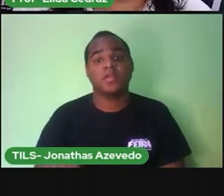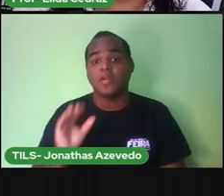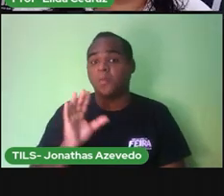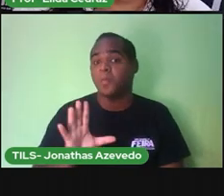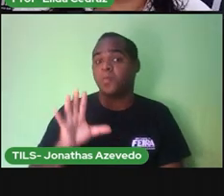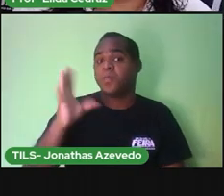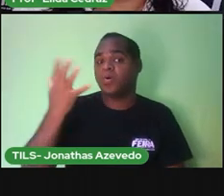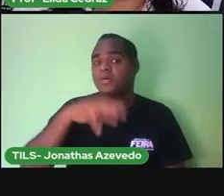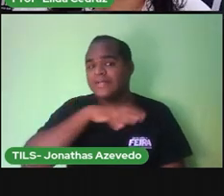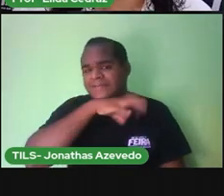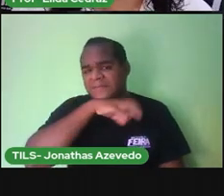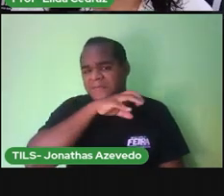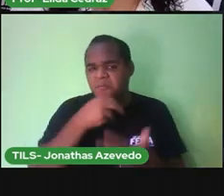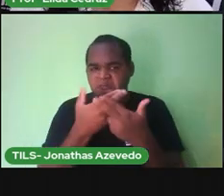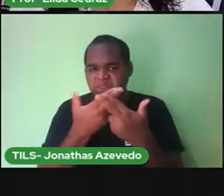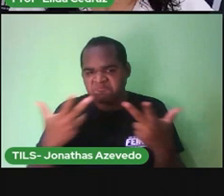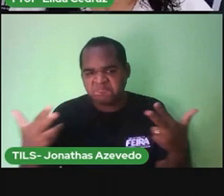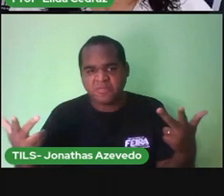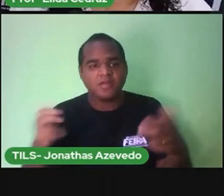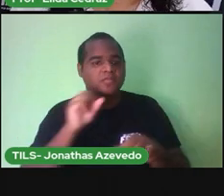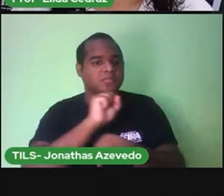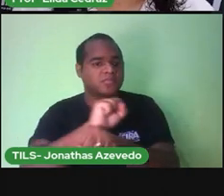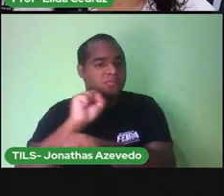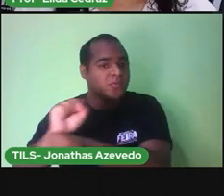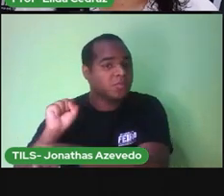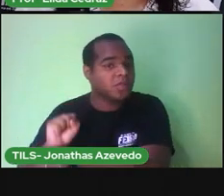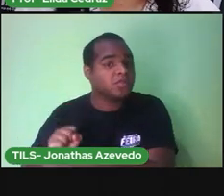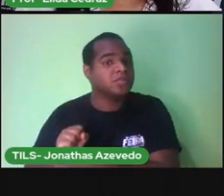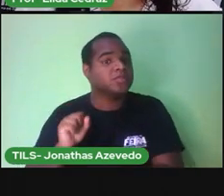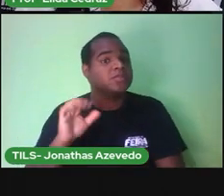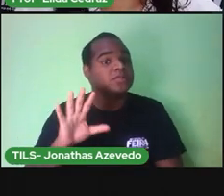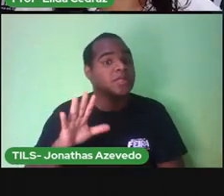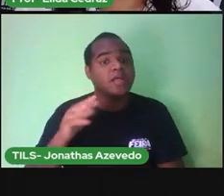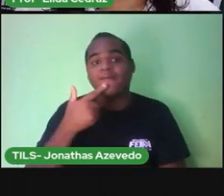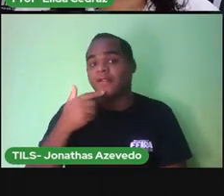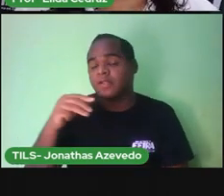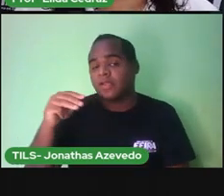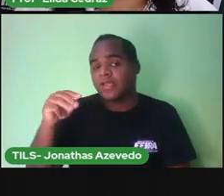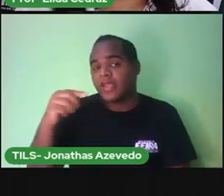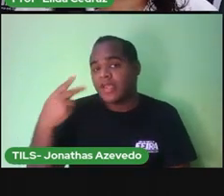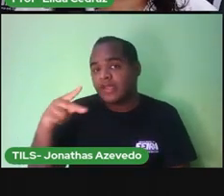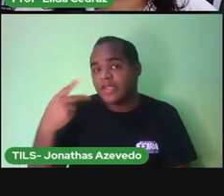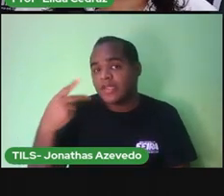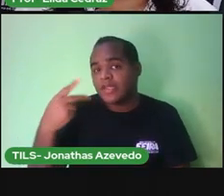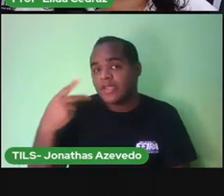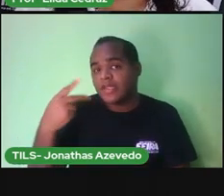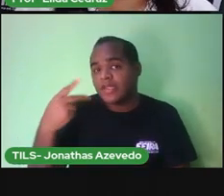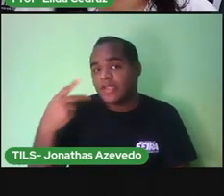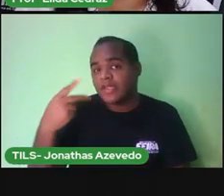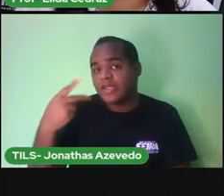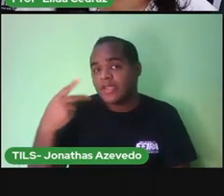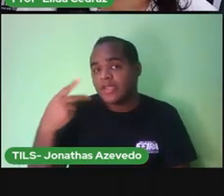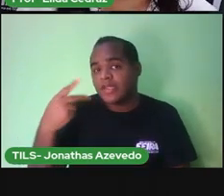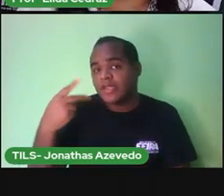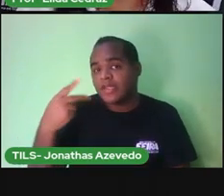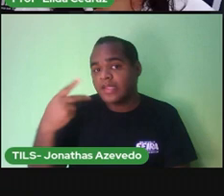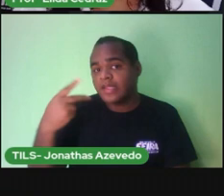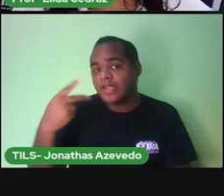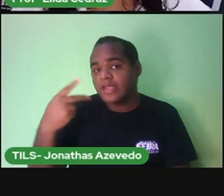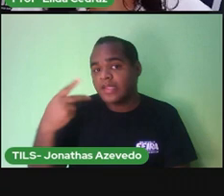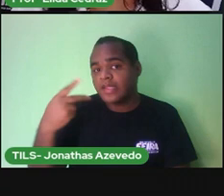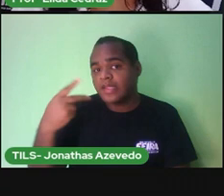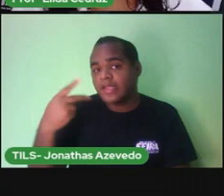bicharada esperava. O mede palmo foi chamando todas as aranhas da redondeza e pediu